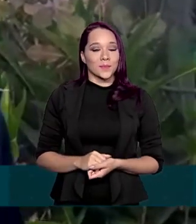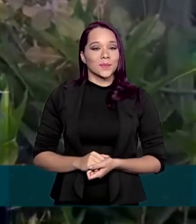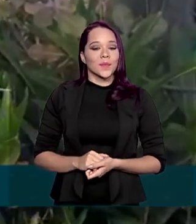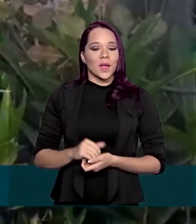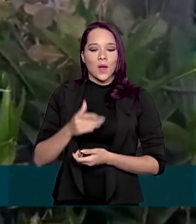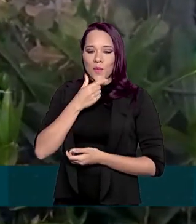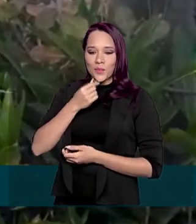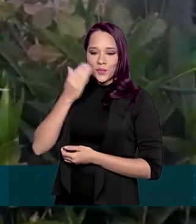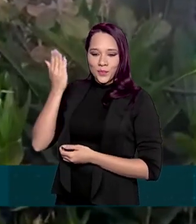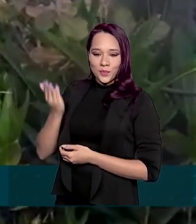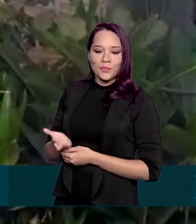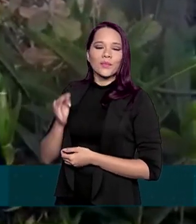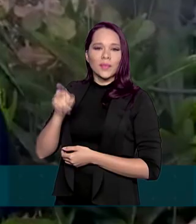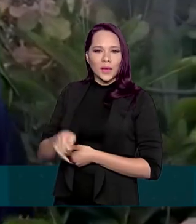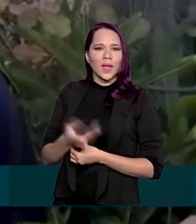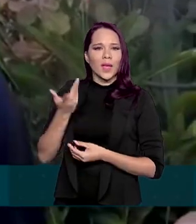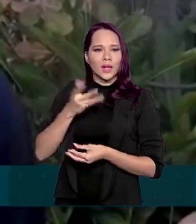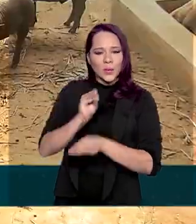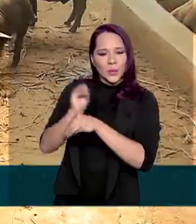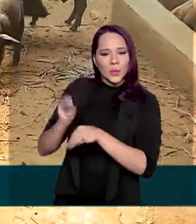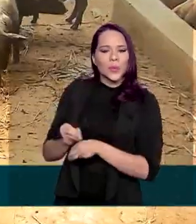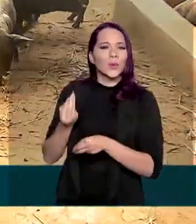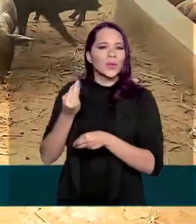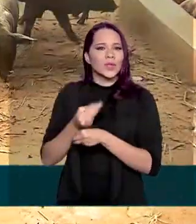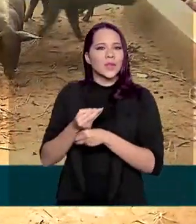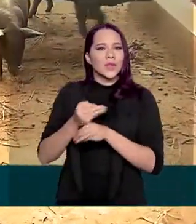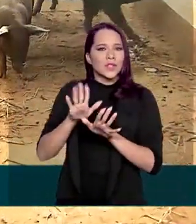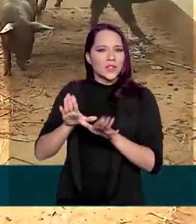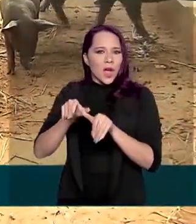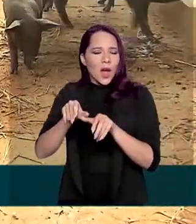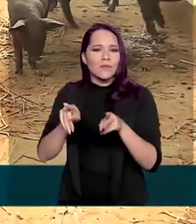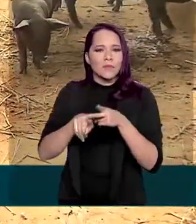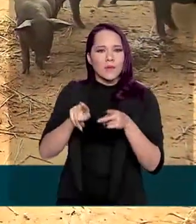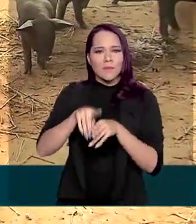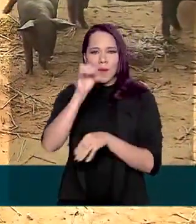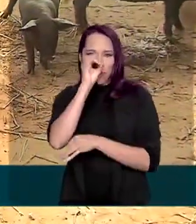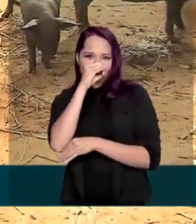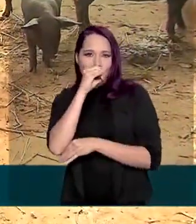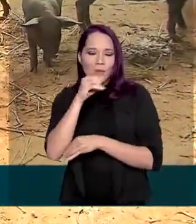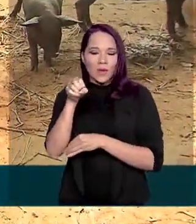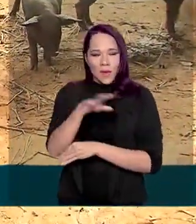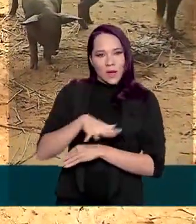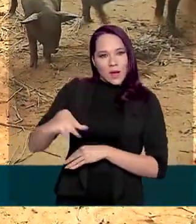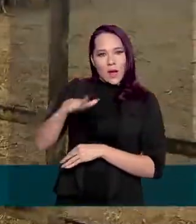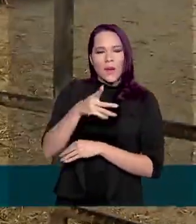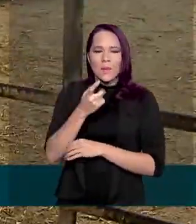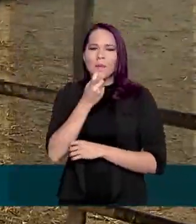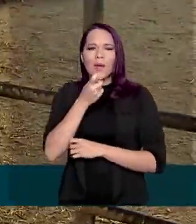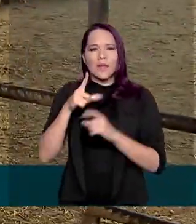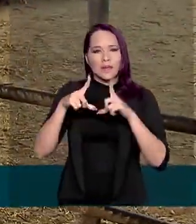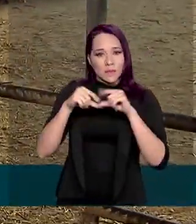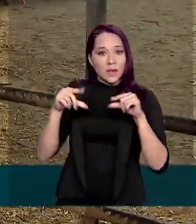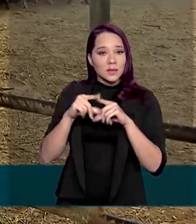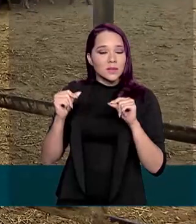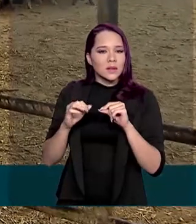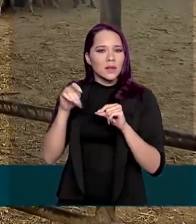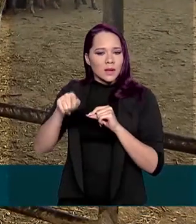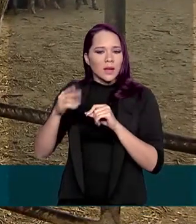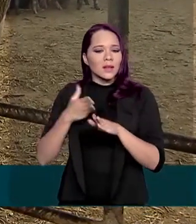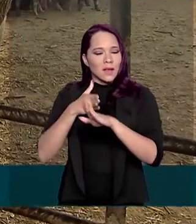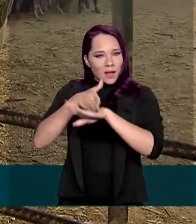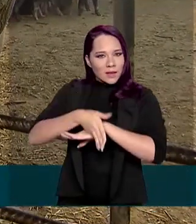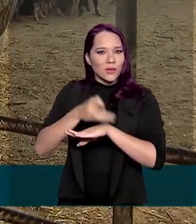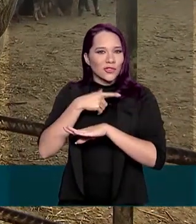Pelaldir é um pequeno criador de aves e porcos, na região rural do Distrito Federal. Ele tem acesso ao